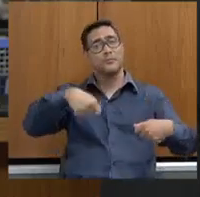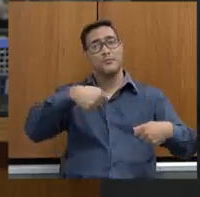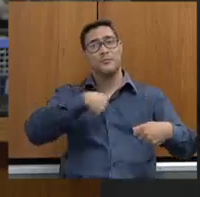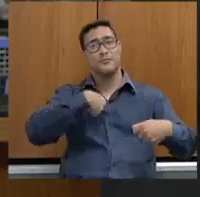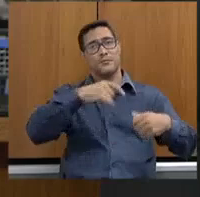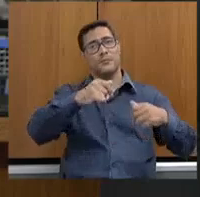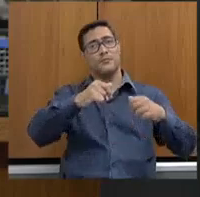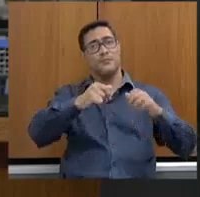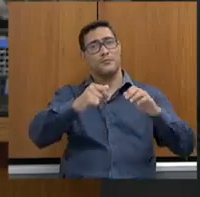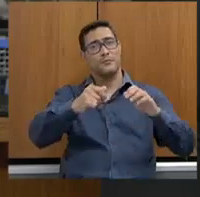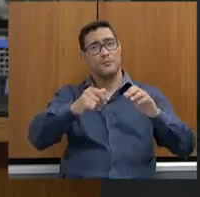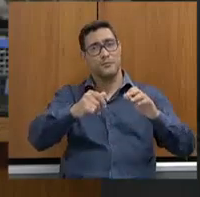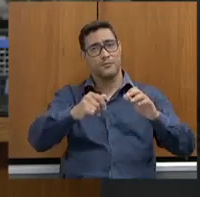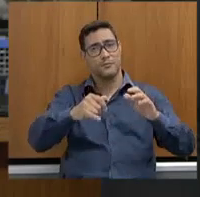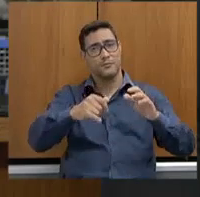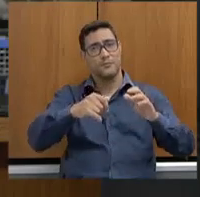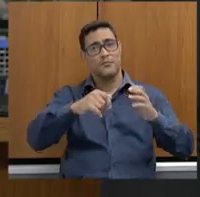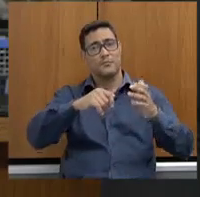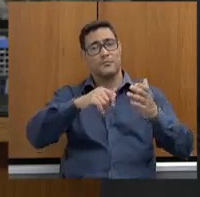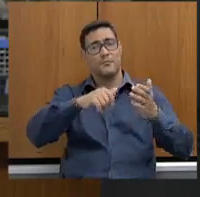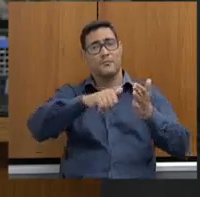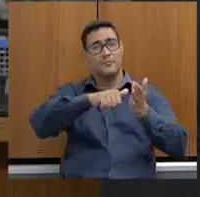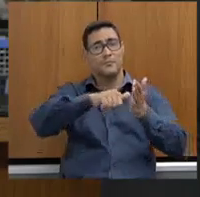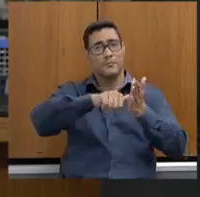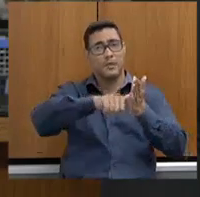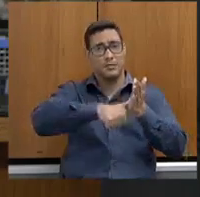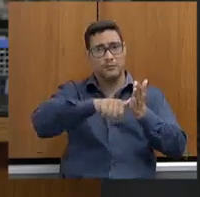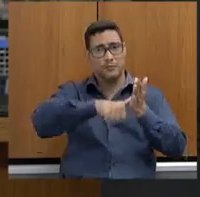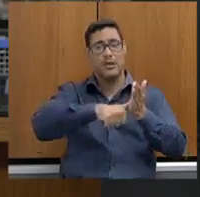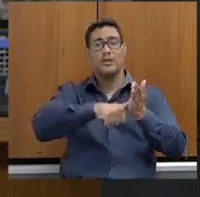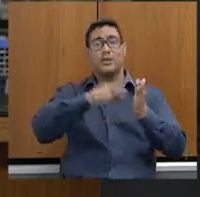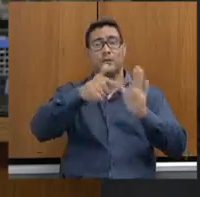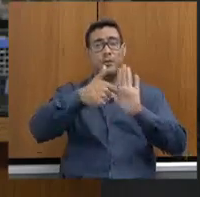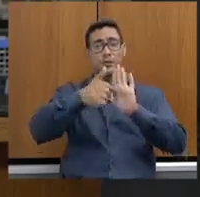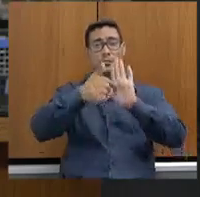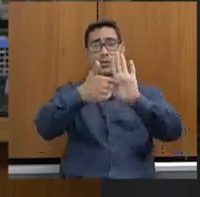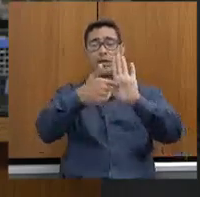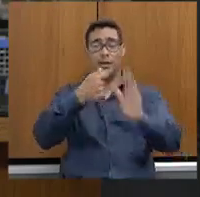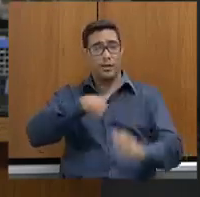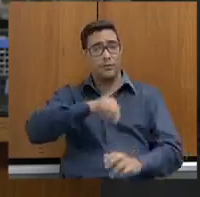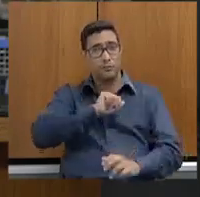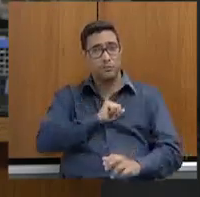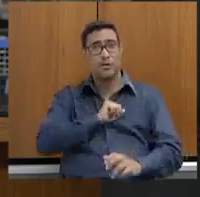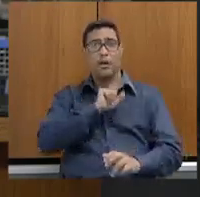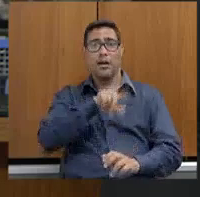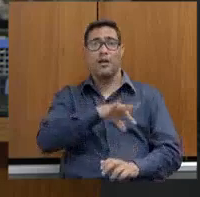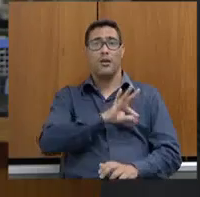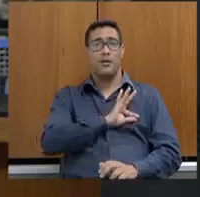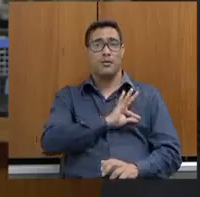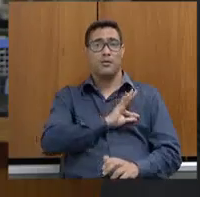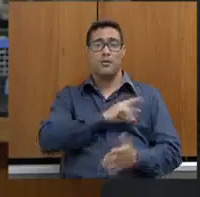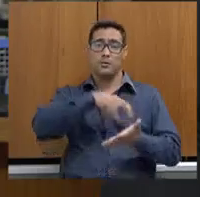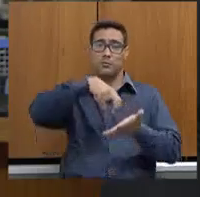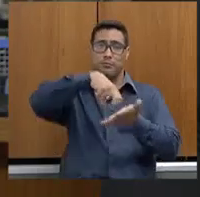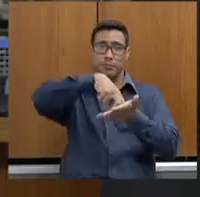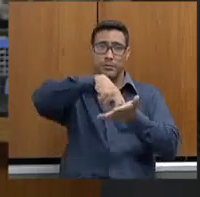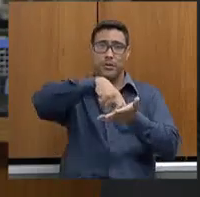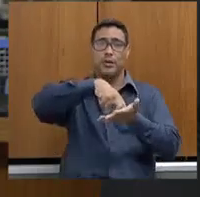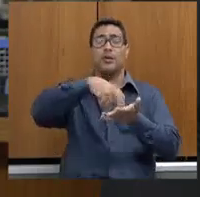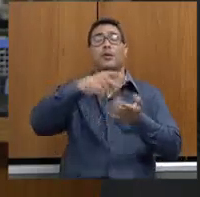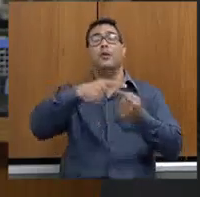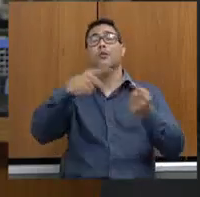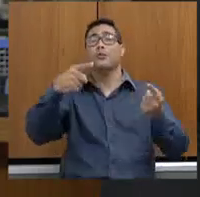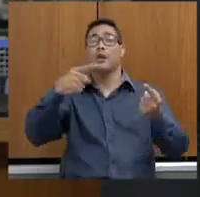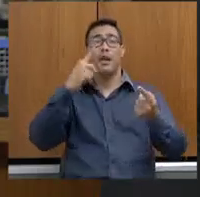policiais penais, a importância que vocês têm para minimizar esse problema, e eu sei que isso está sendo feito,